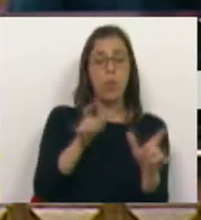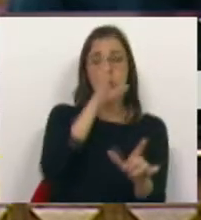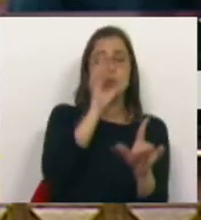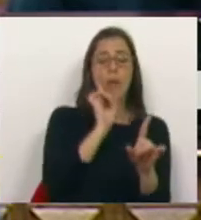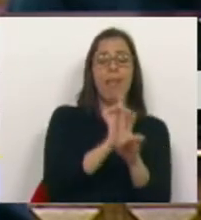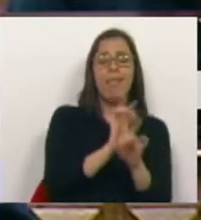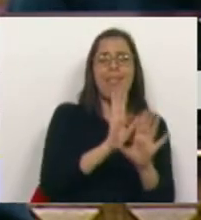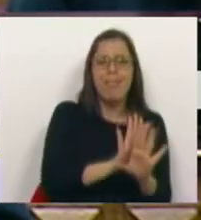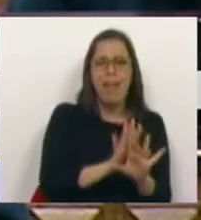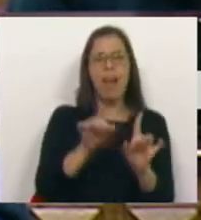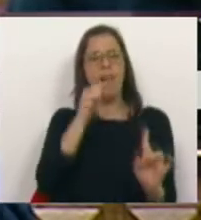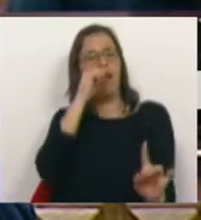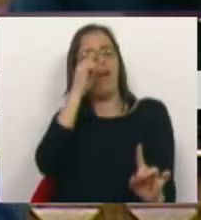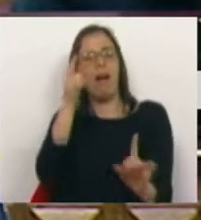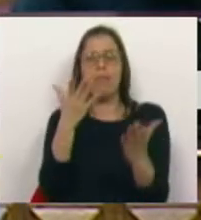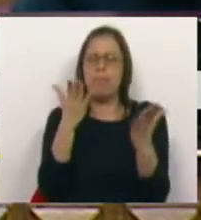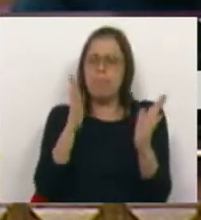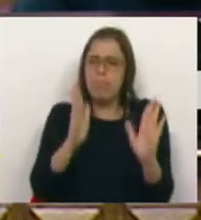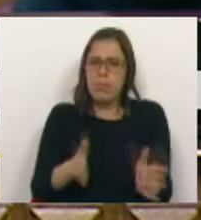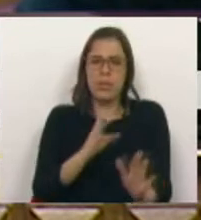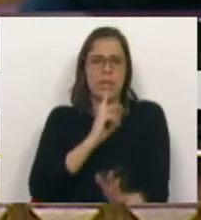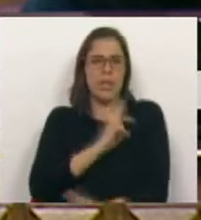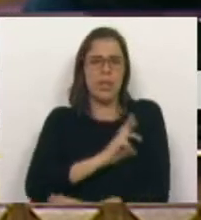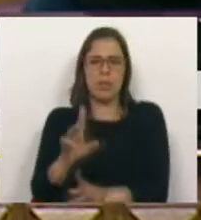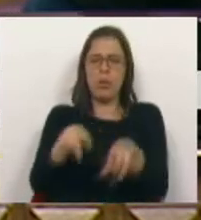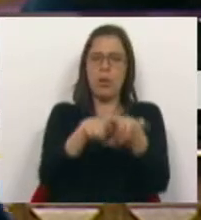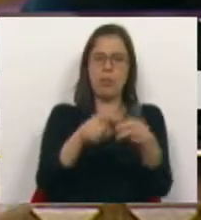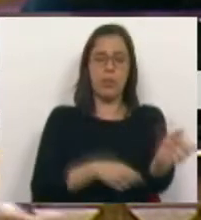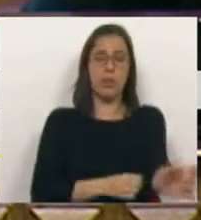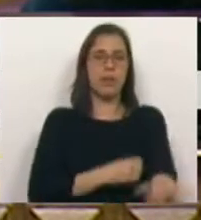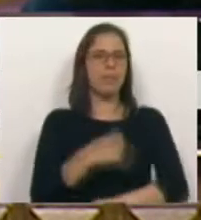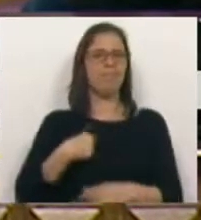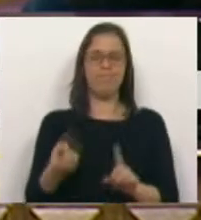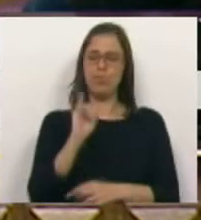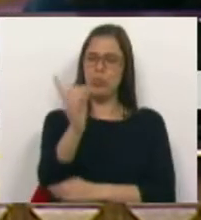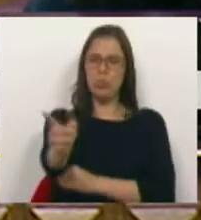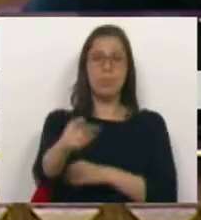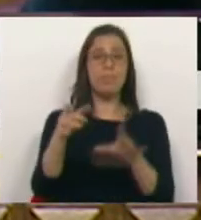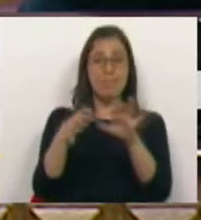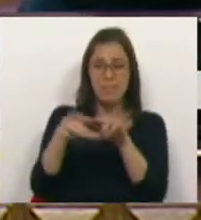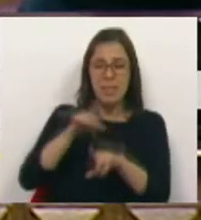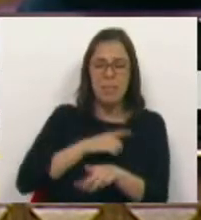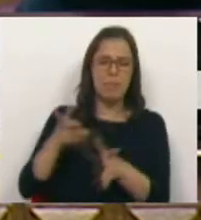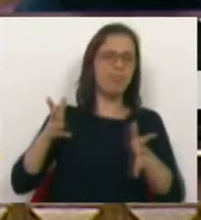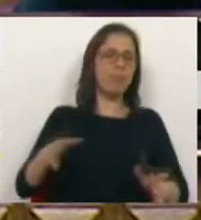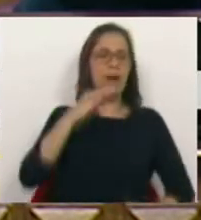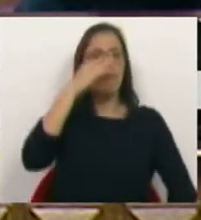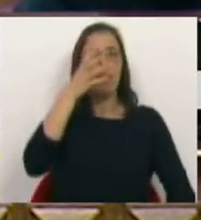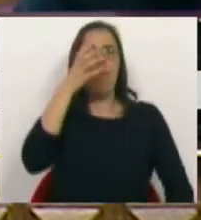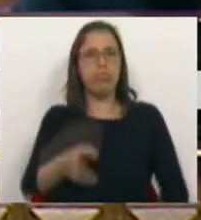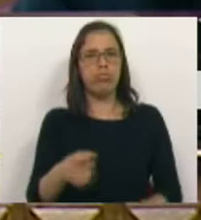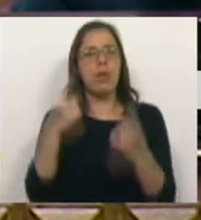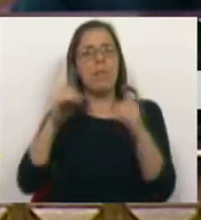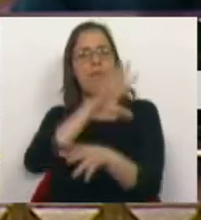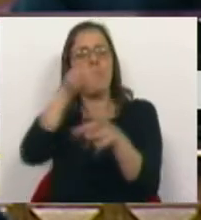público e, portanto, essa arrogância tem que ter resposta política. Não contamos com estes agentes privados e com a sua ganância para serem